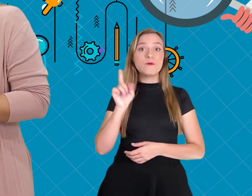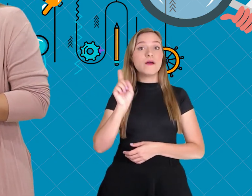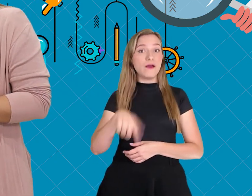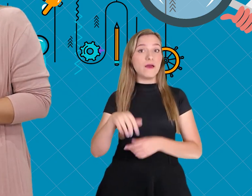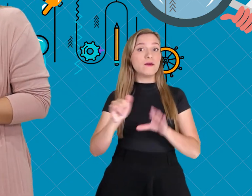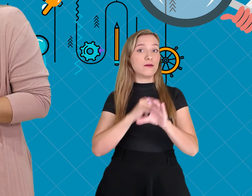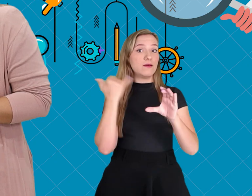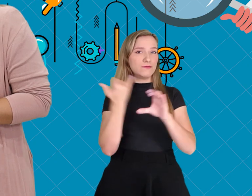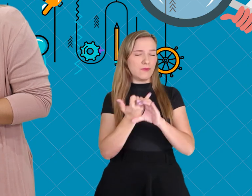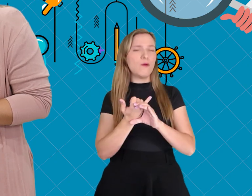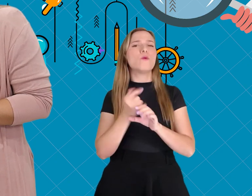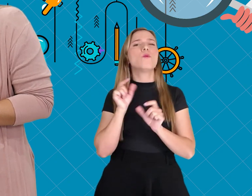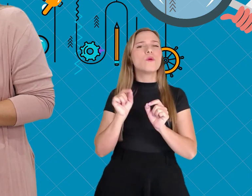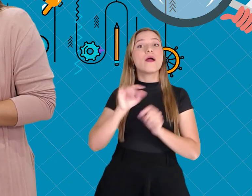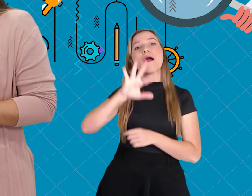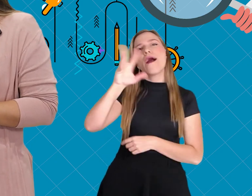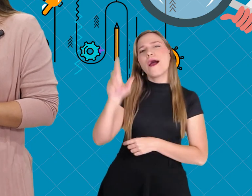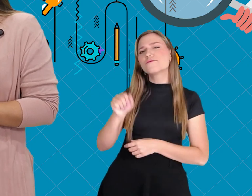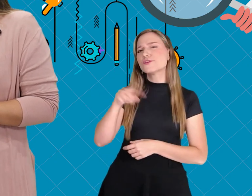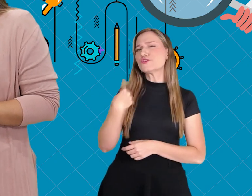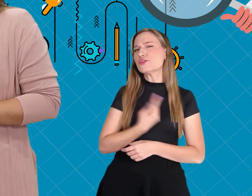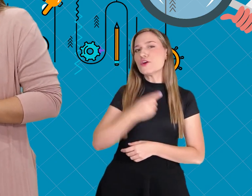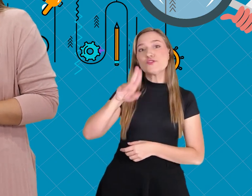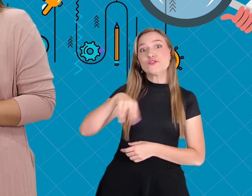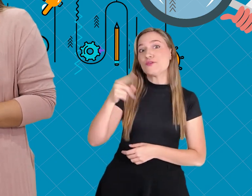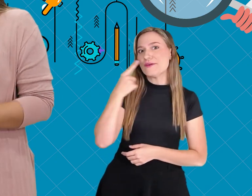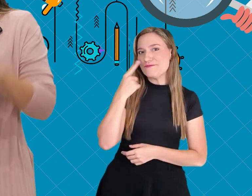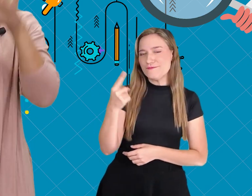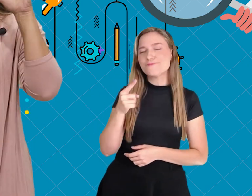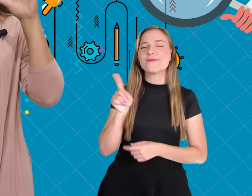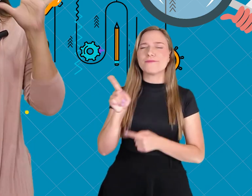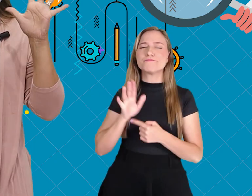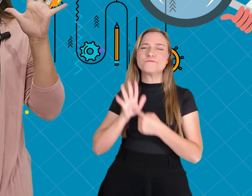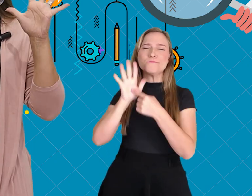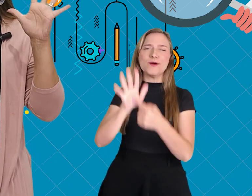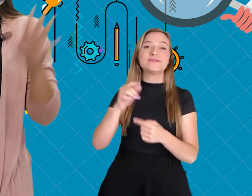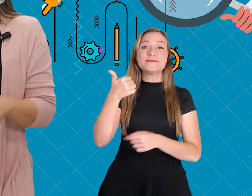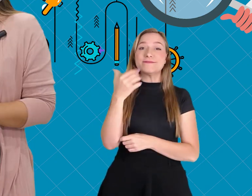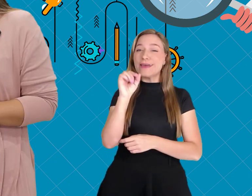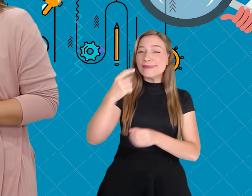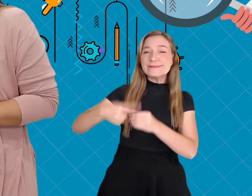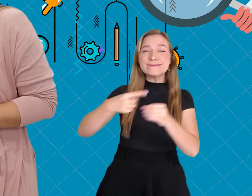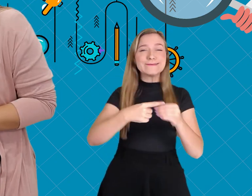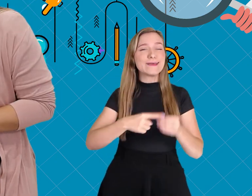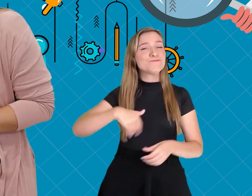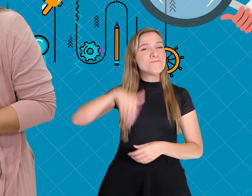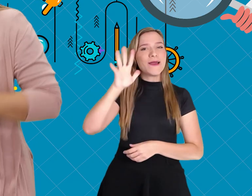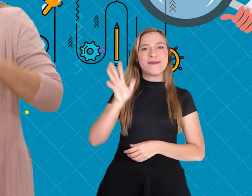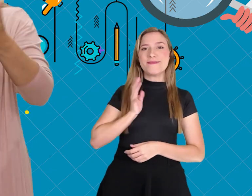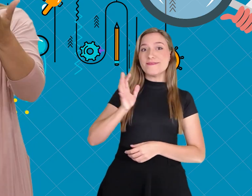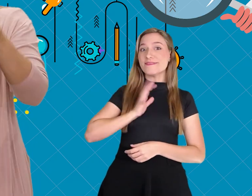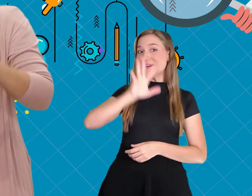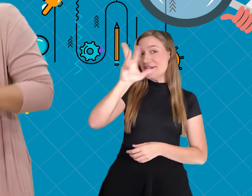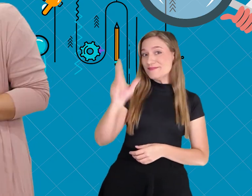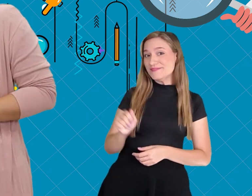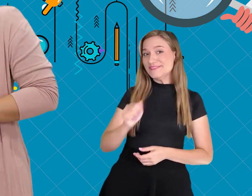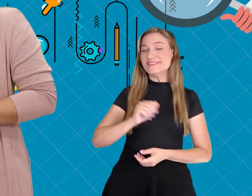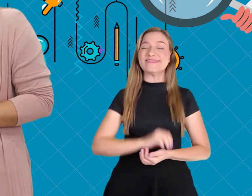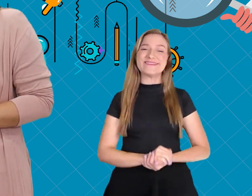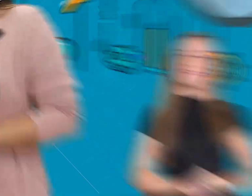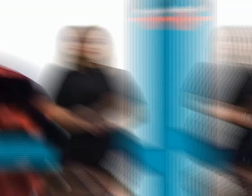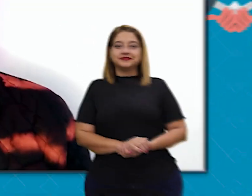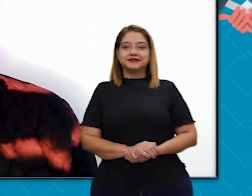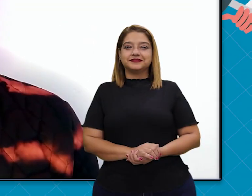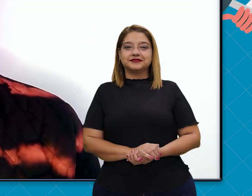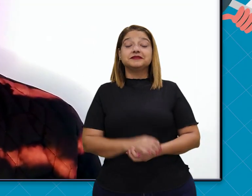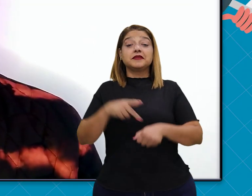do YouTube África, do jeito que nunca viu, sobre as 10 cidades mais ricas da África.